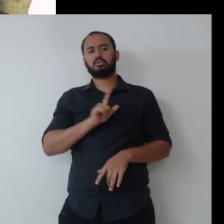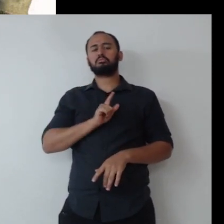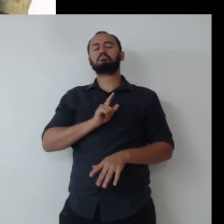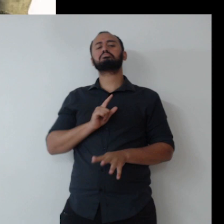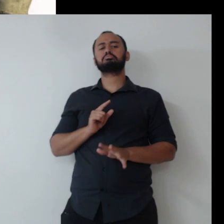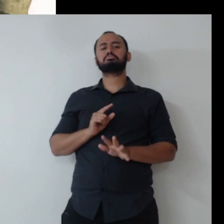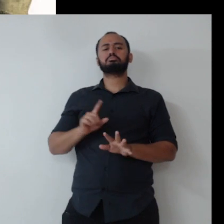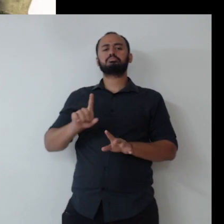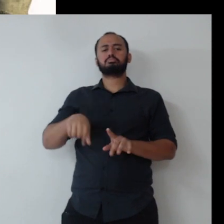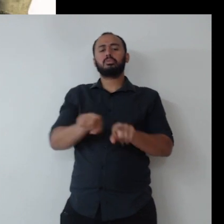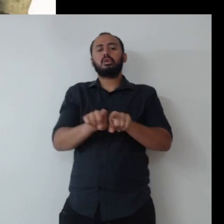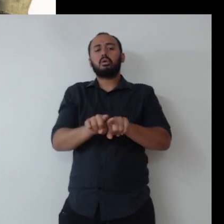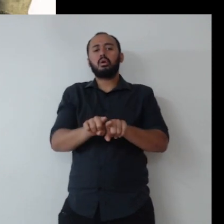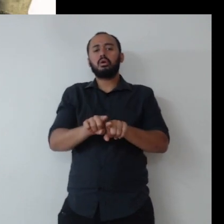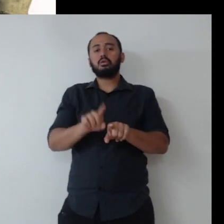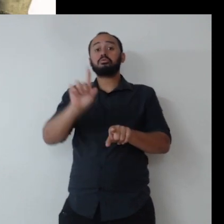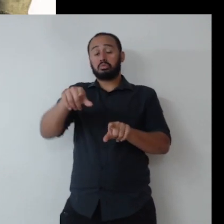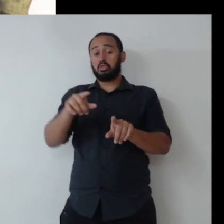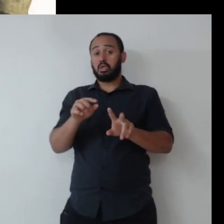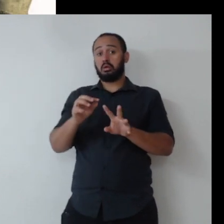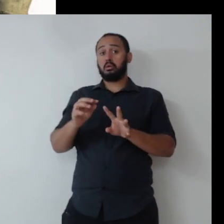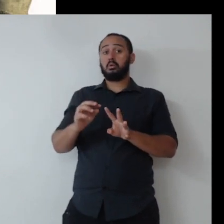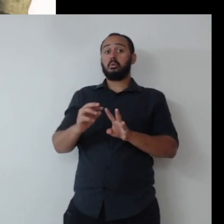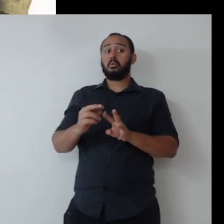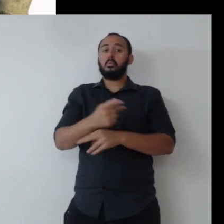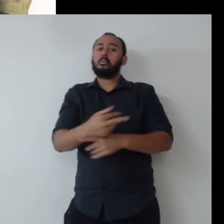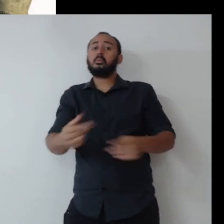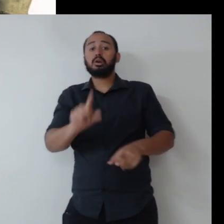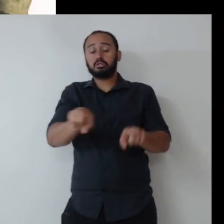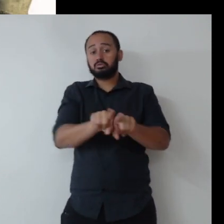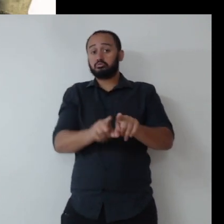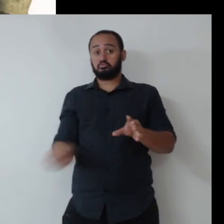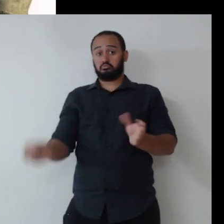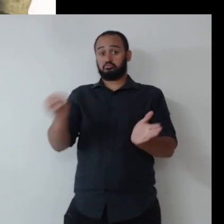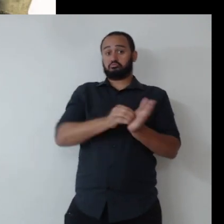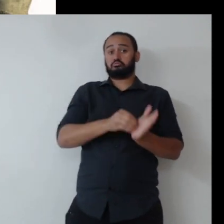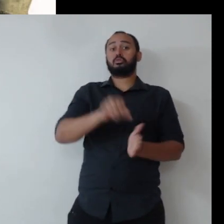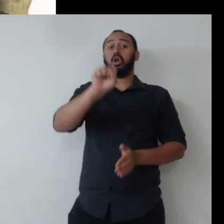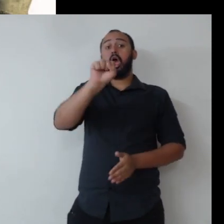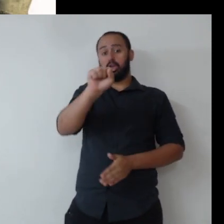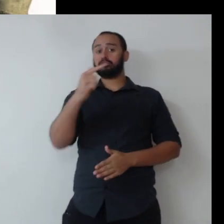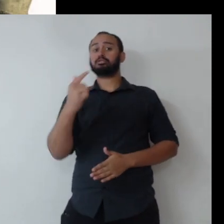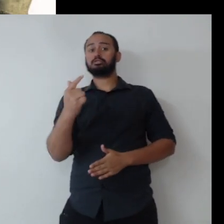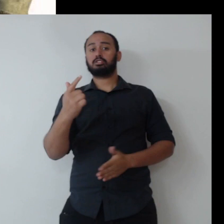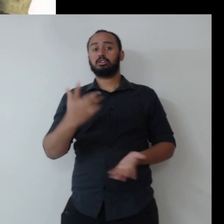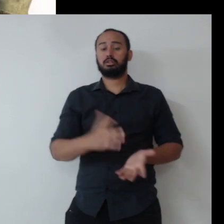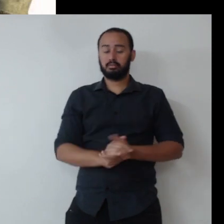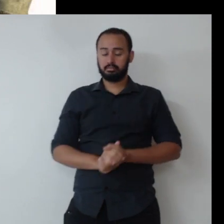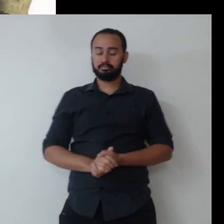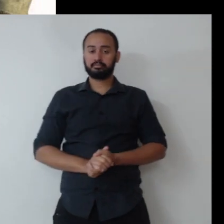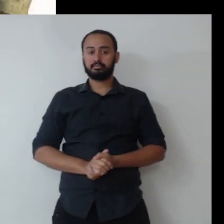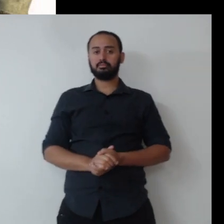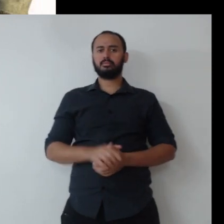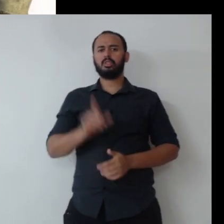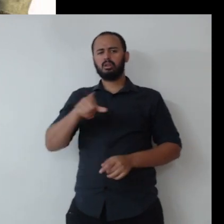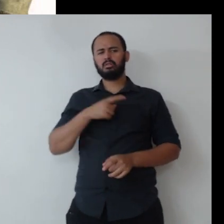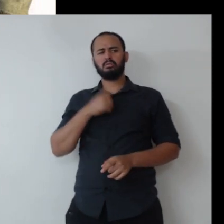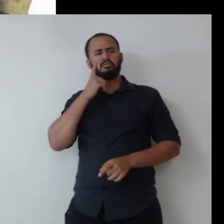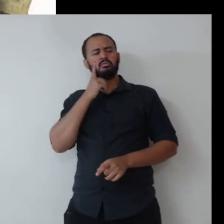elementos que estão no conceito de ESG. Então, se comparar o conceito de PLS nas suas dimensões com o de ESG,